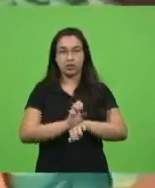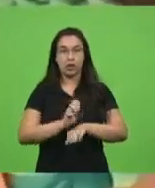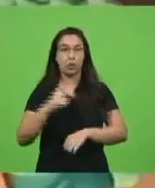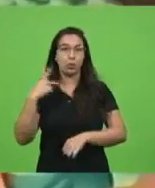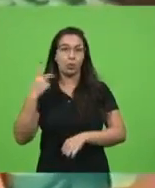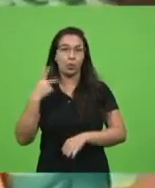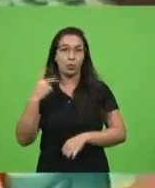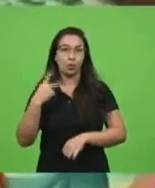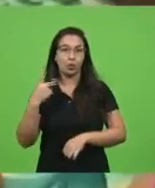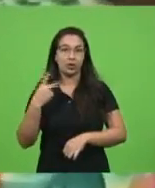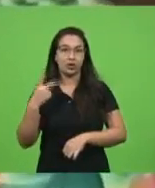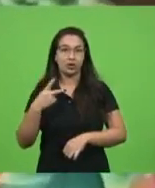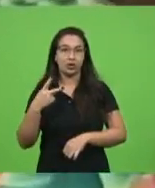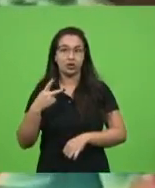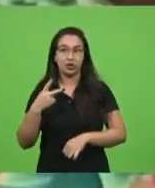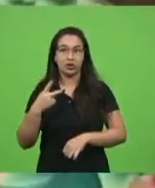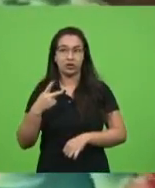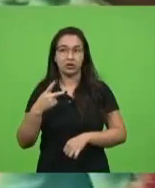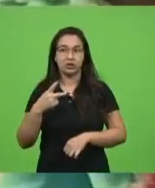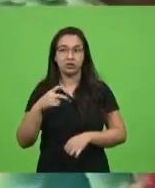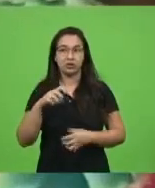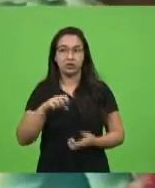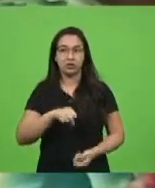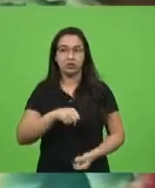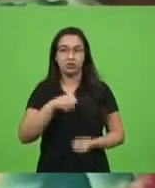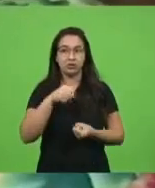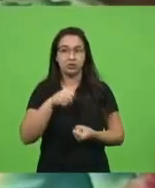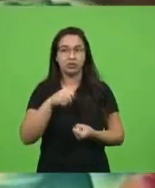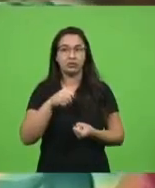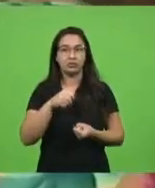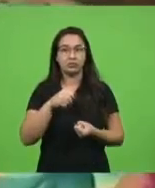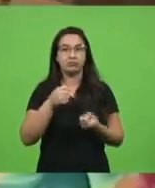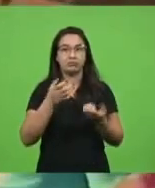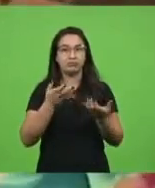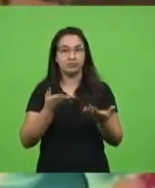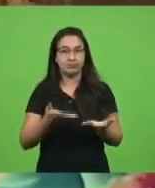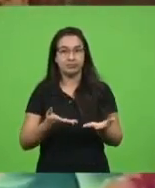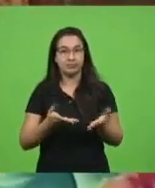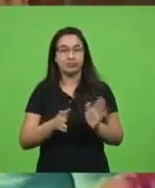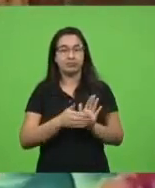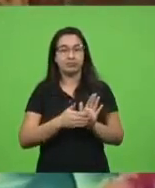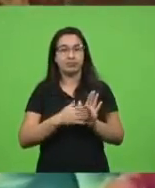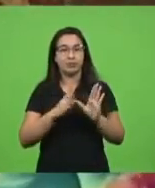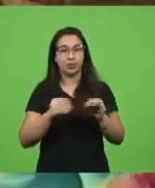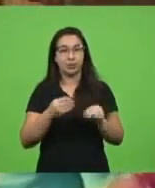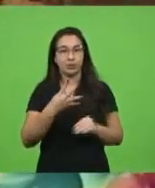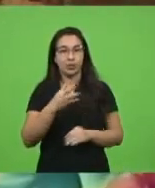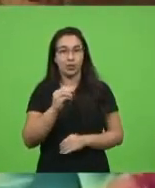cada vez mais fortes? acho que é a propósito de todos os 40 parlamentares.